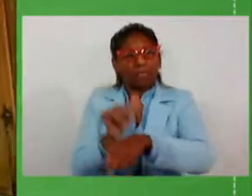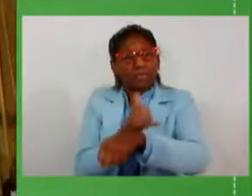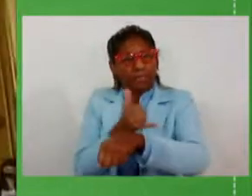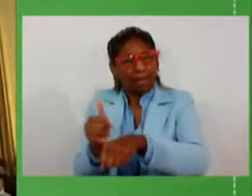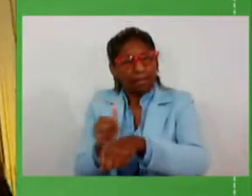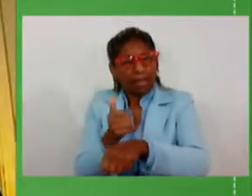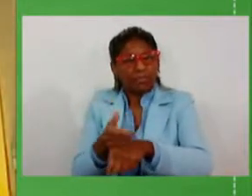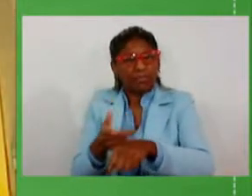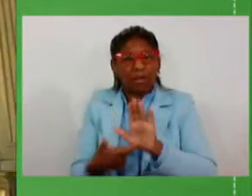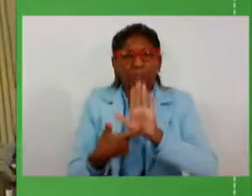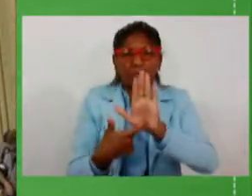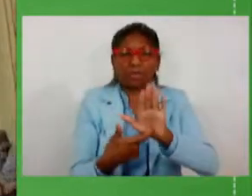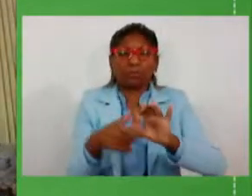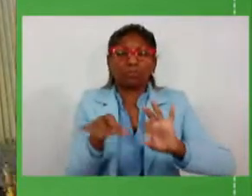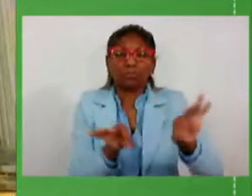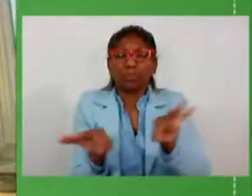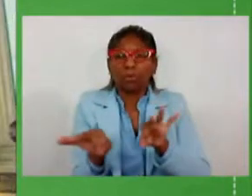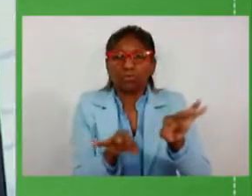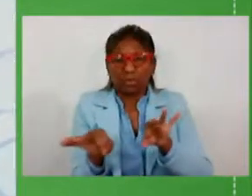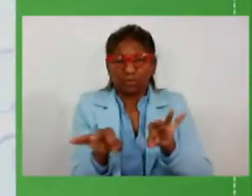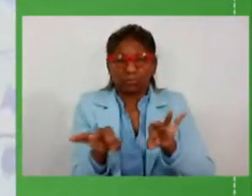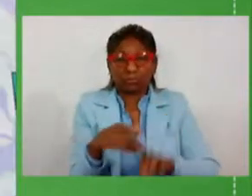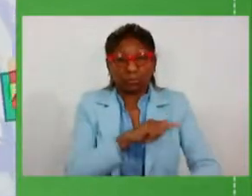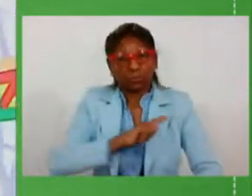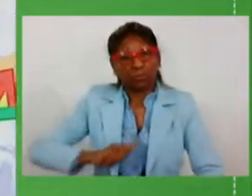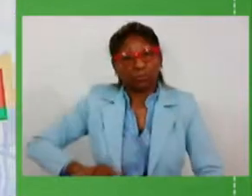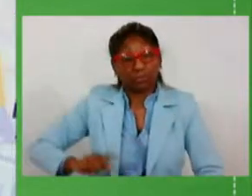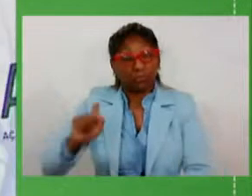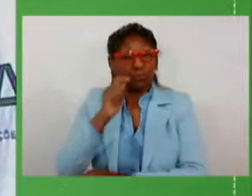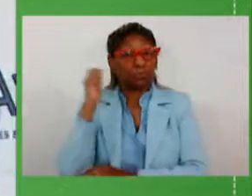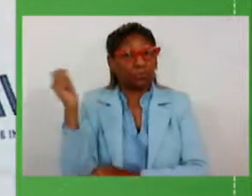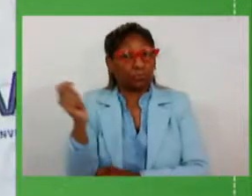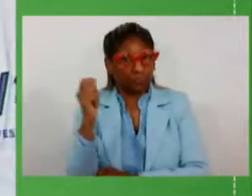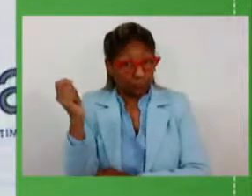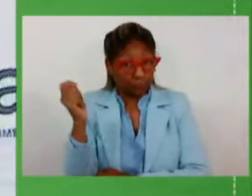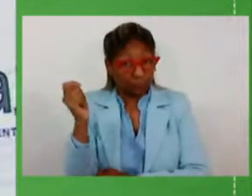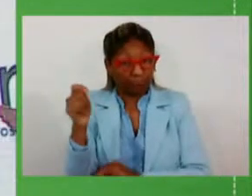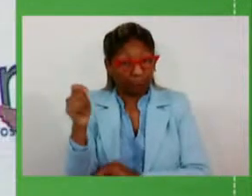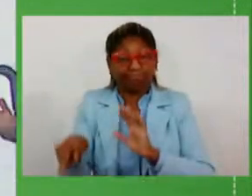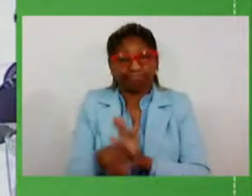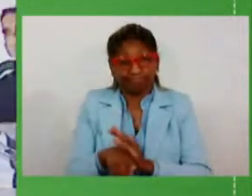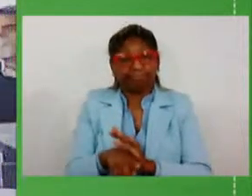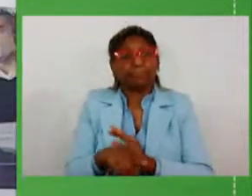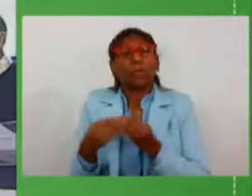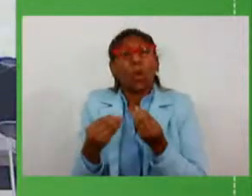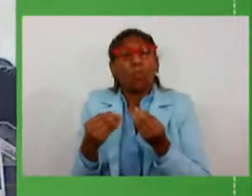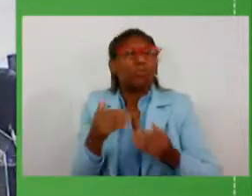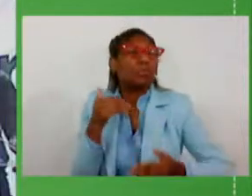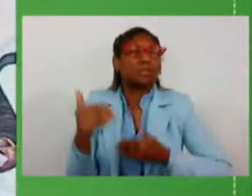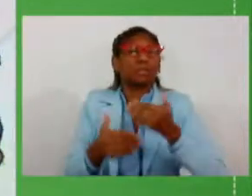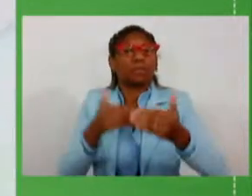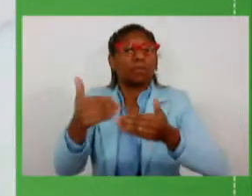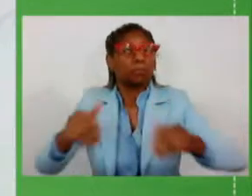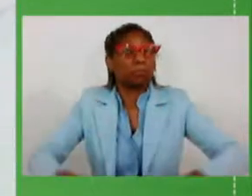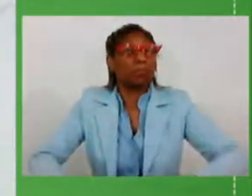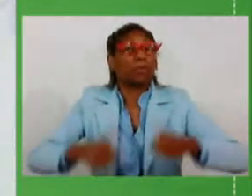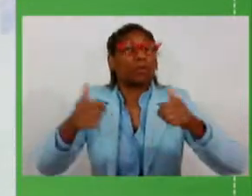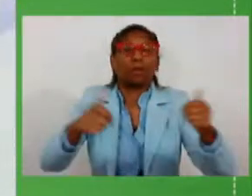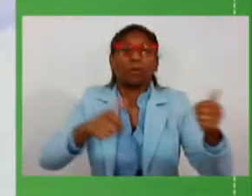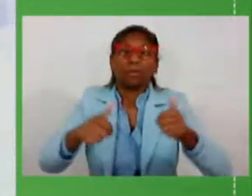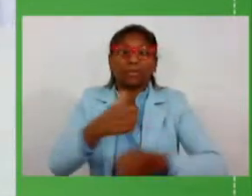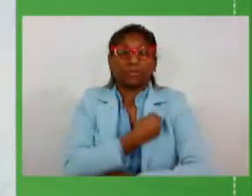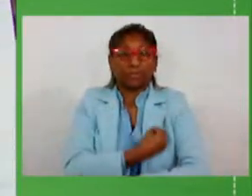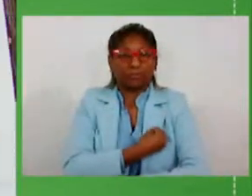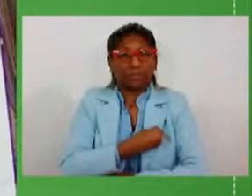projetos do governo do Rio Grande do Sul, governo gaúcho, para o desenvolvimento, para a melhoria da qualidade de vida, para a